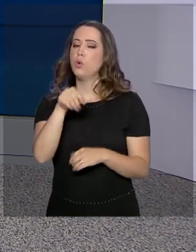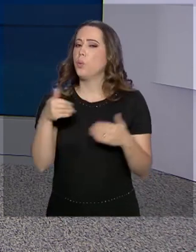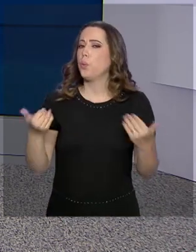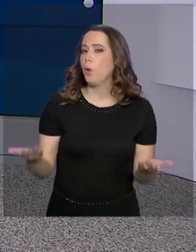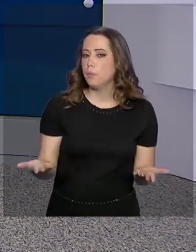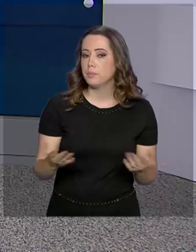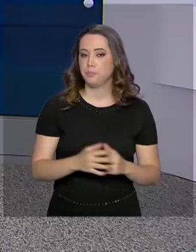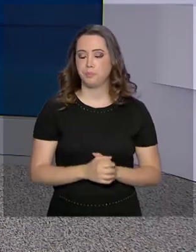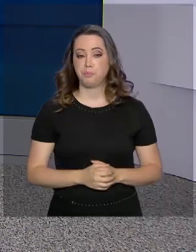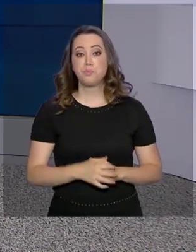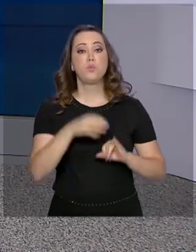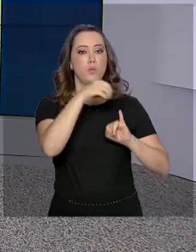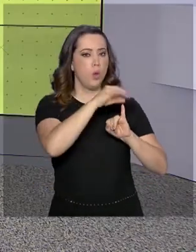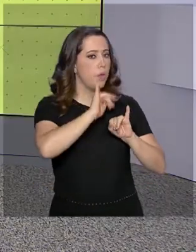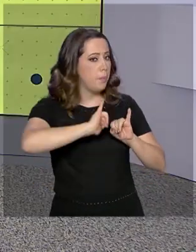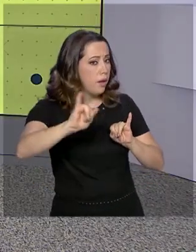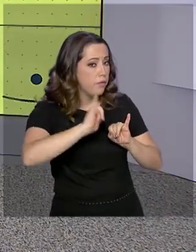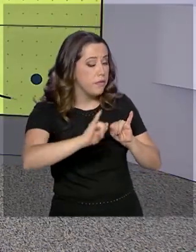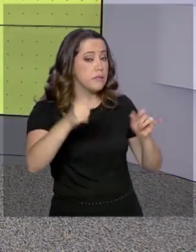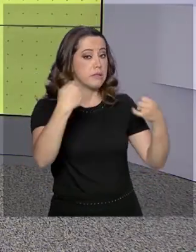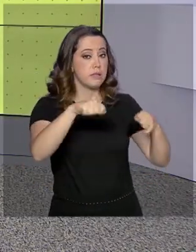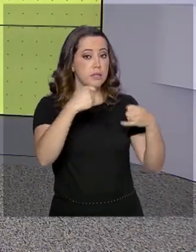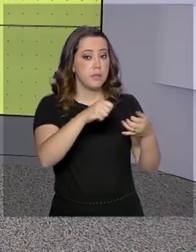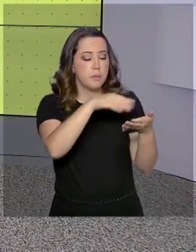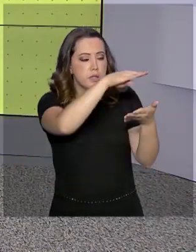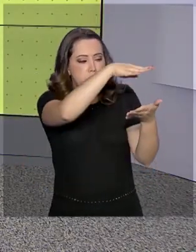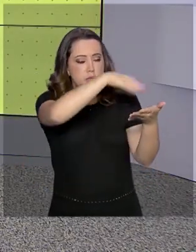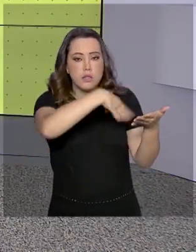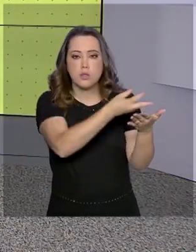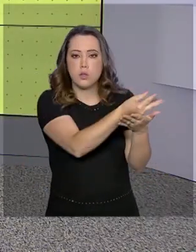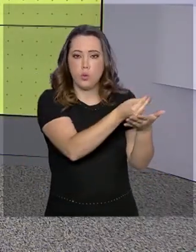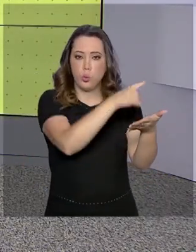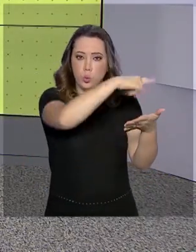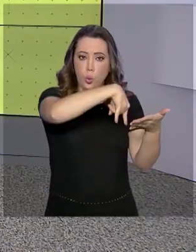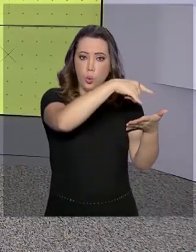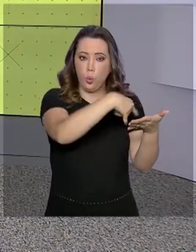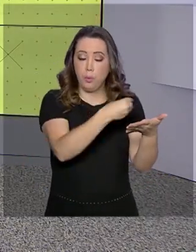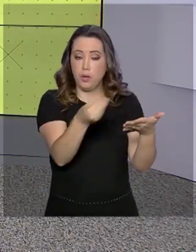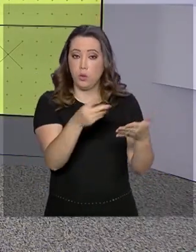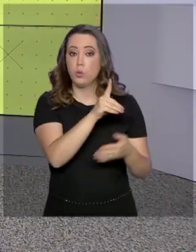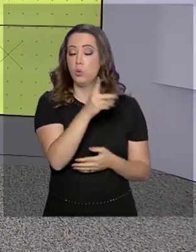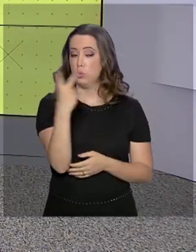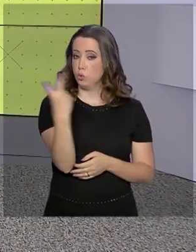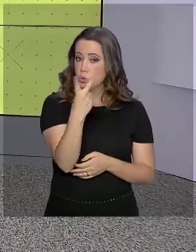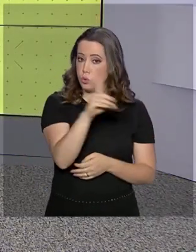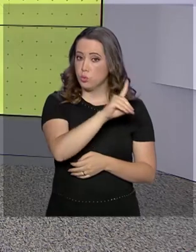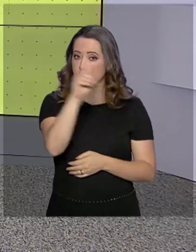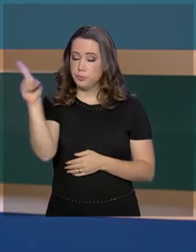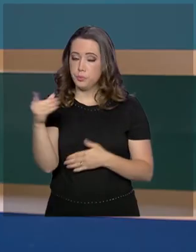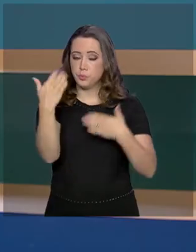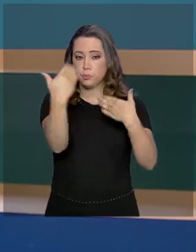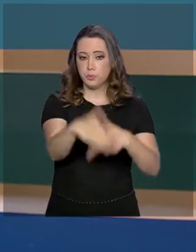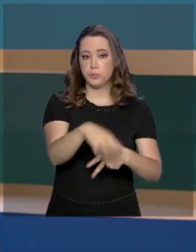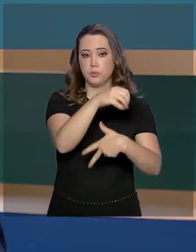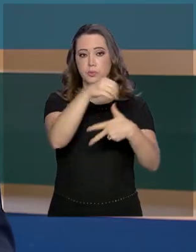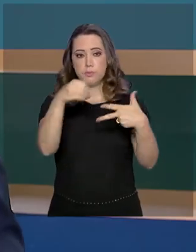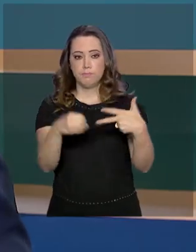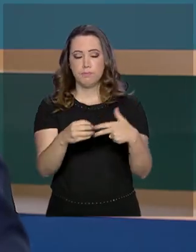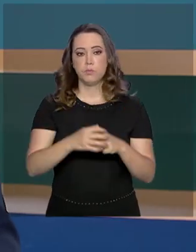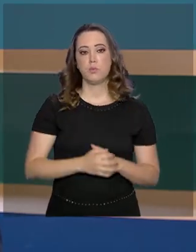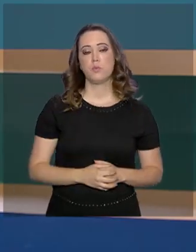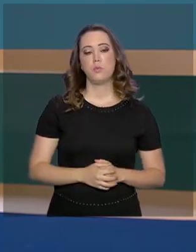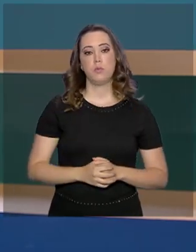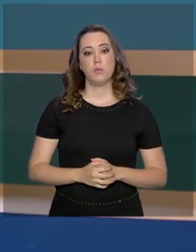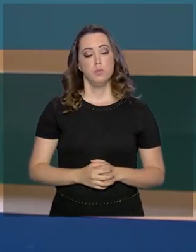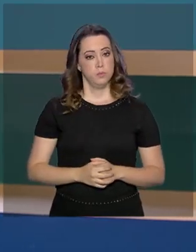orienta os participantes a levarem o cartão de confirmação da inscrição nos dois dias de prova do Enem. O vice